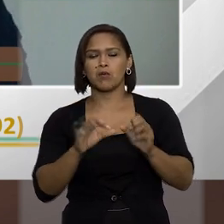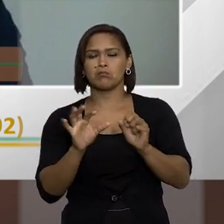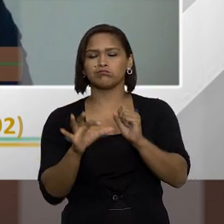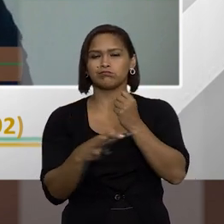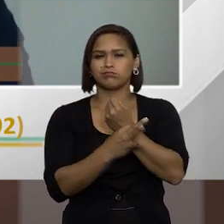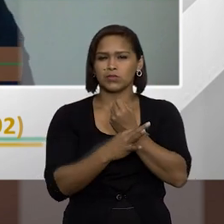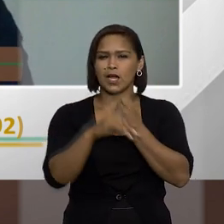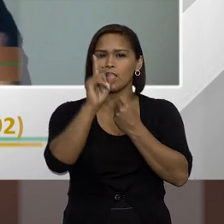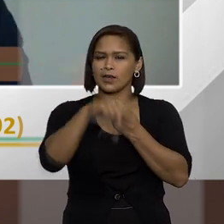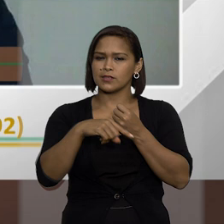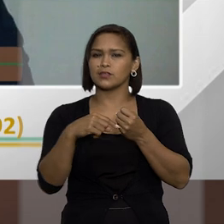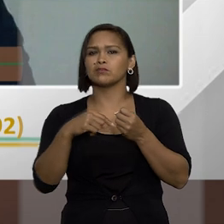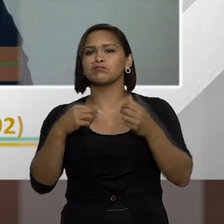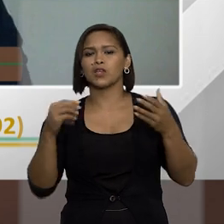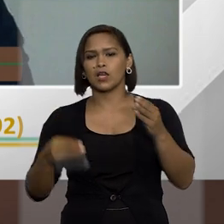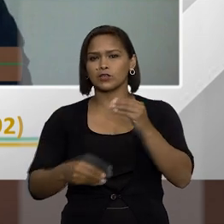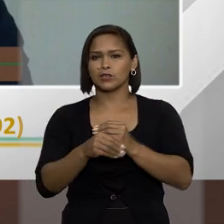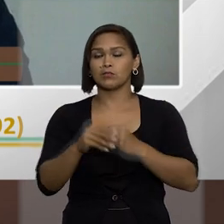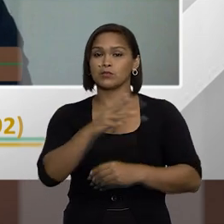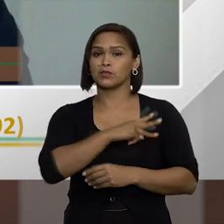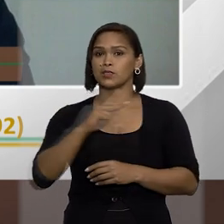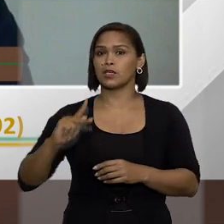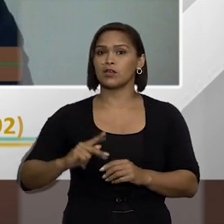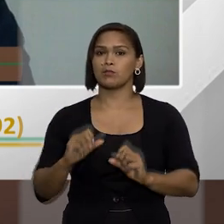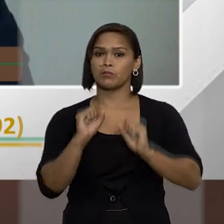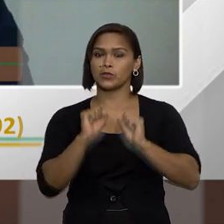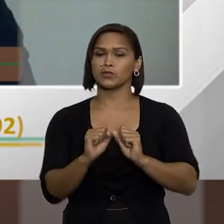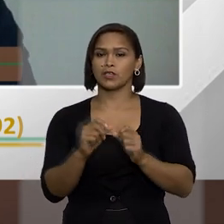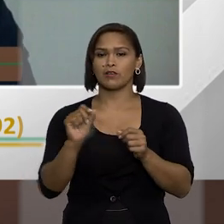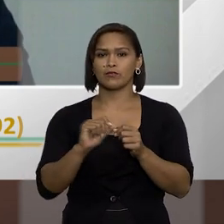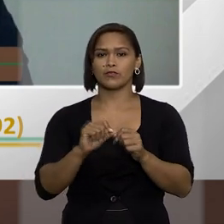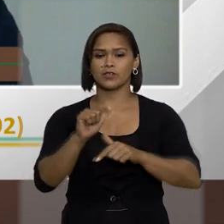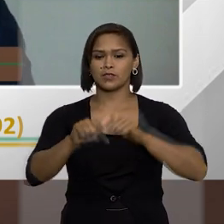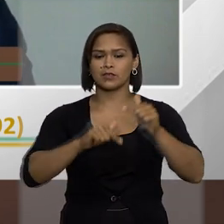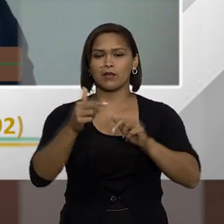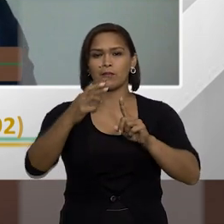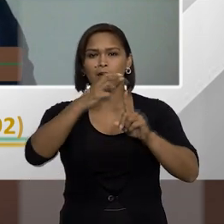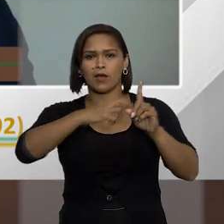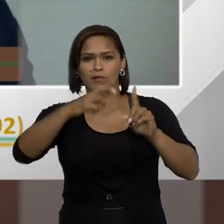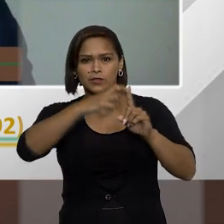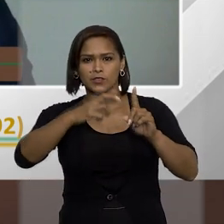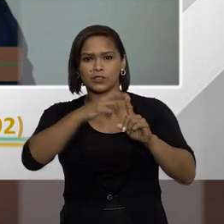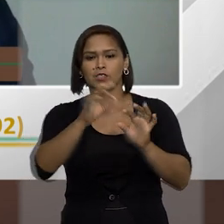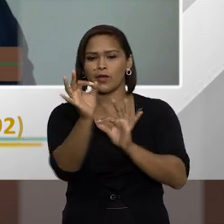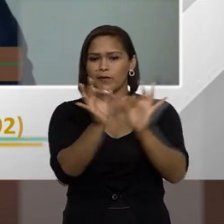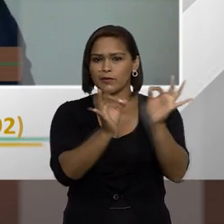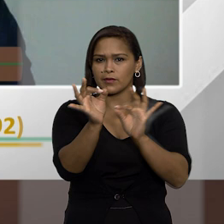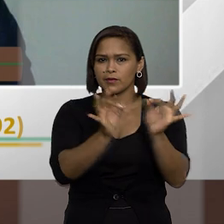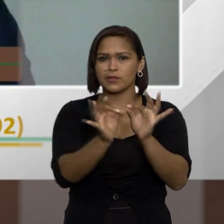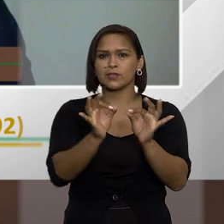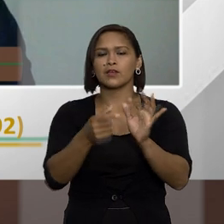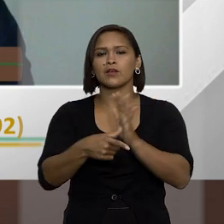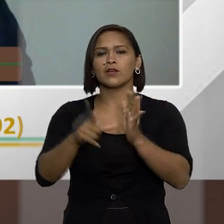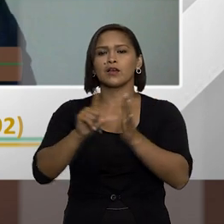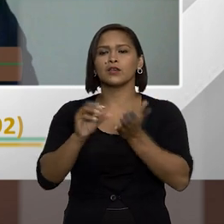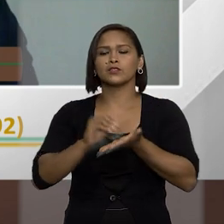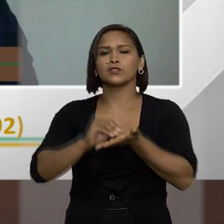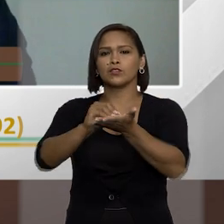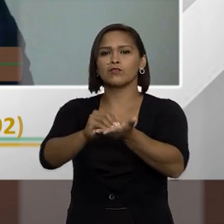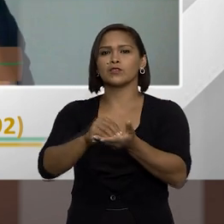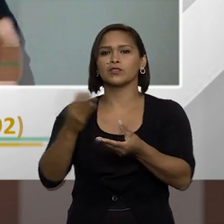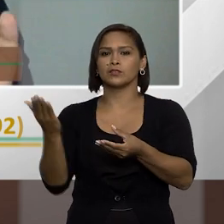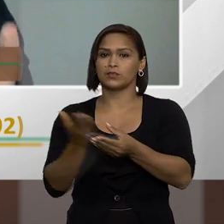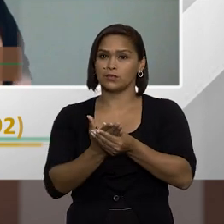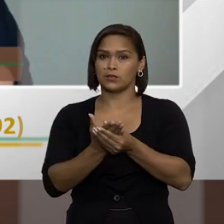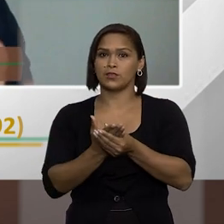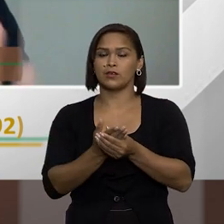amarra adicional para que por exemplo o Ministério Público efetuasse esse trabalho investigativo né preparatório antes do oferecimento